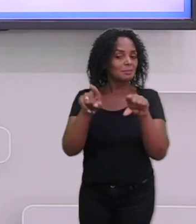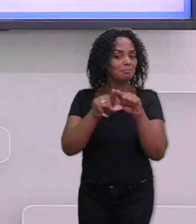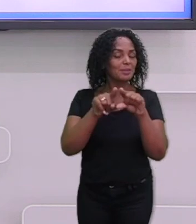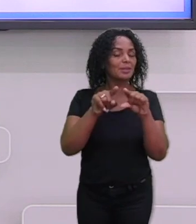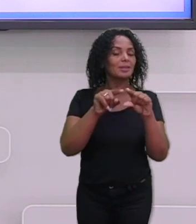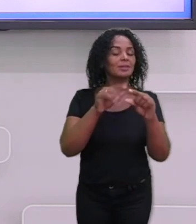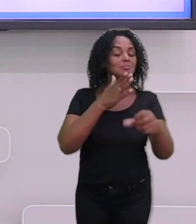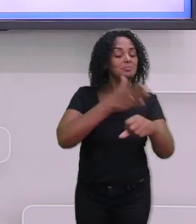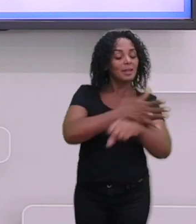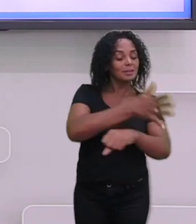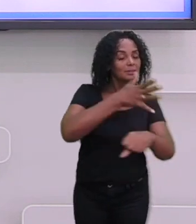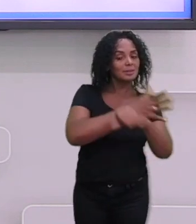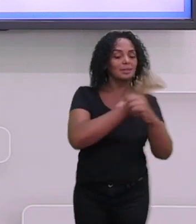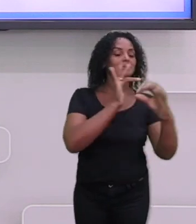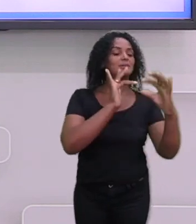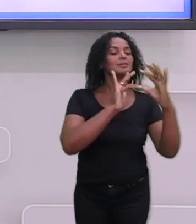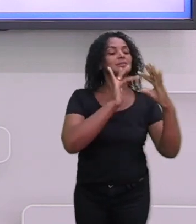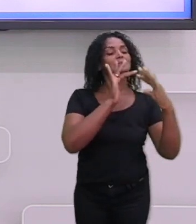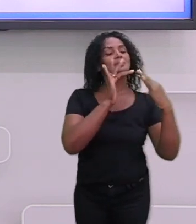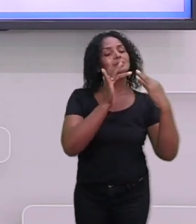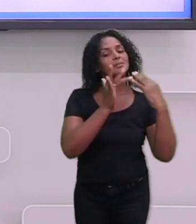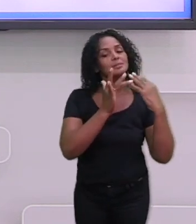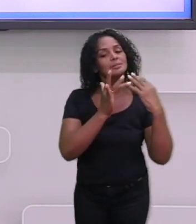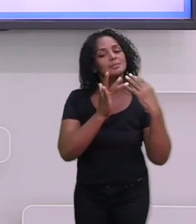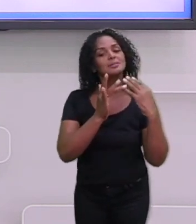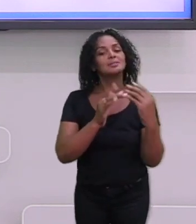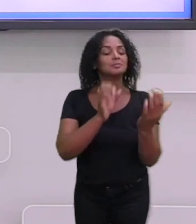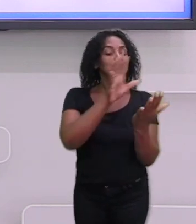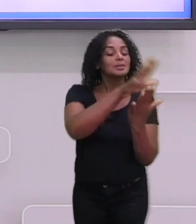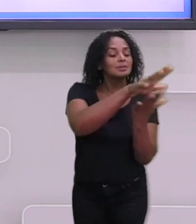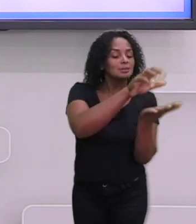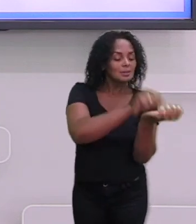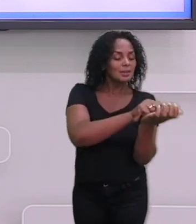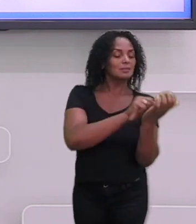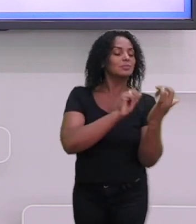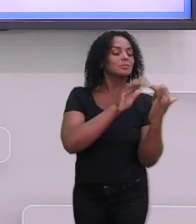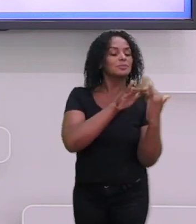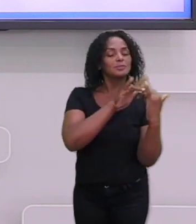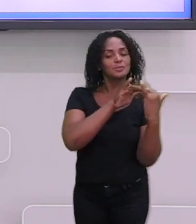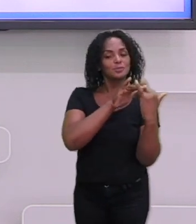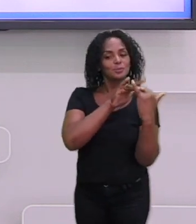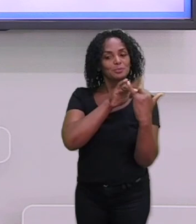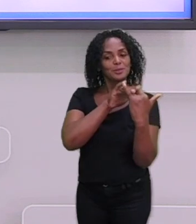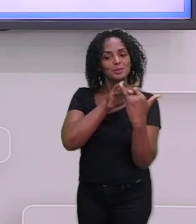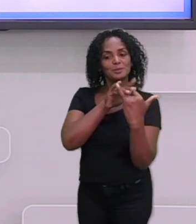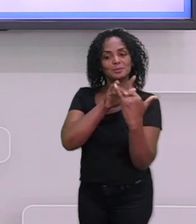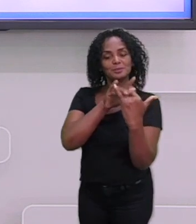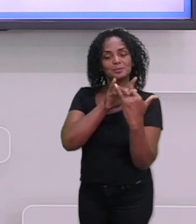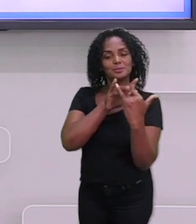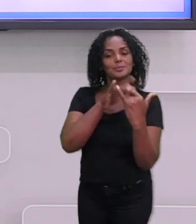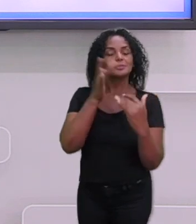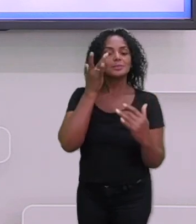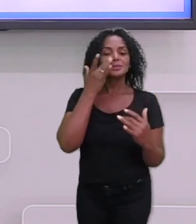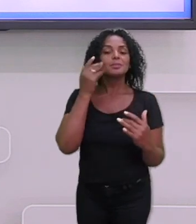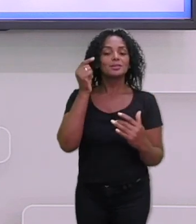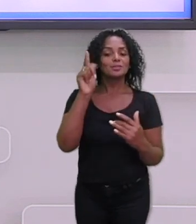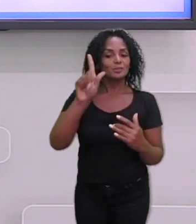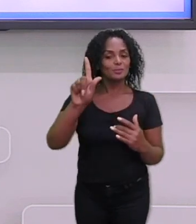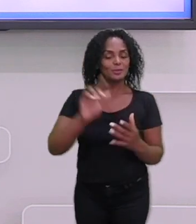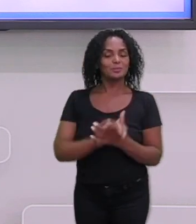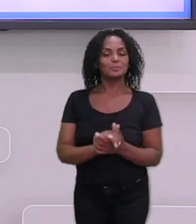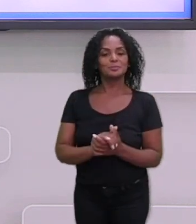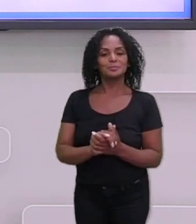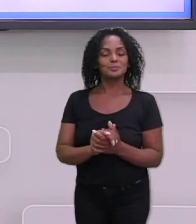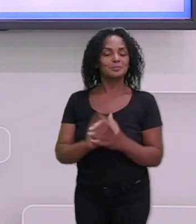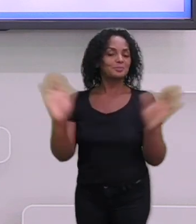Acesse nossas redes sociais, se inscreva no nosso canal no YouTube SMEDGV. Bom,